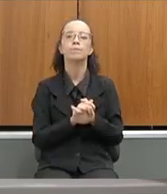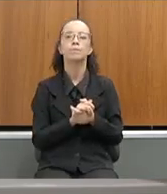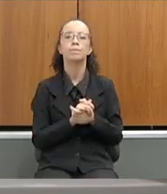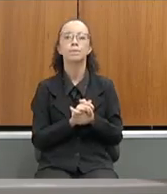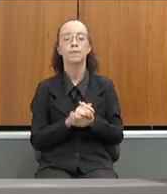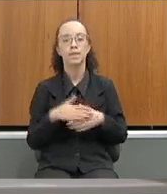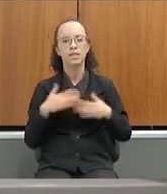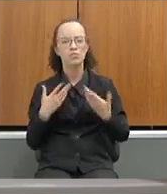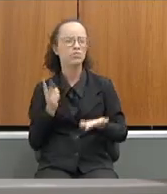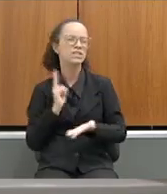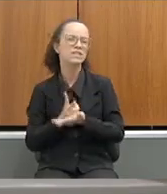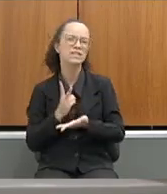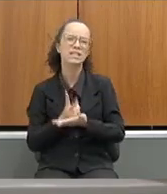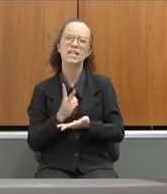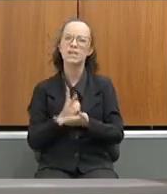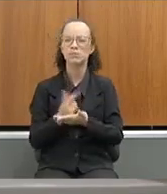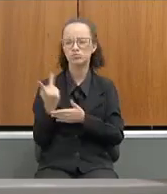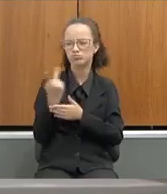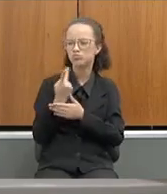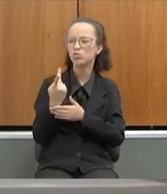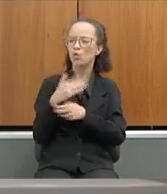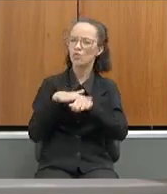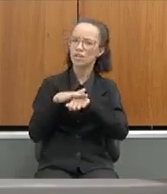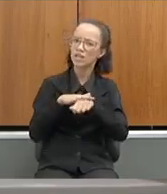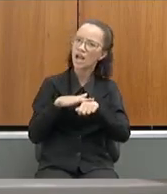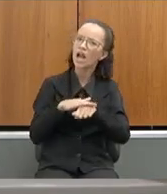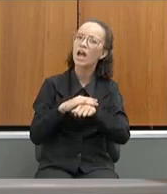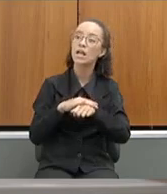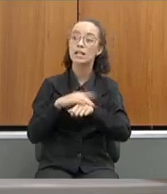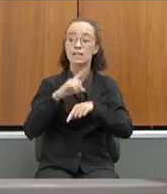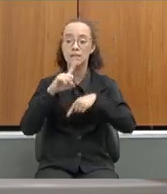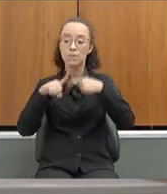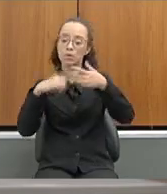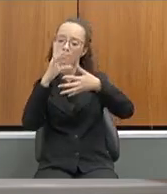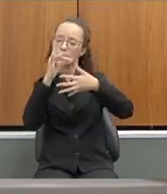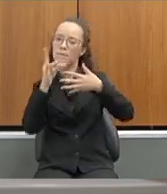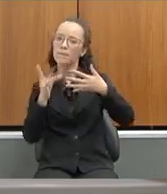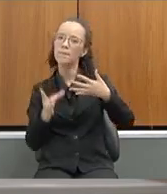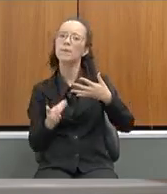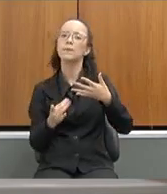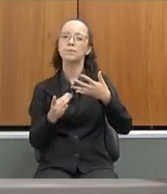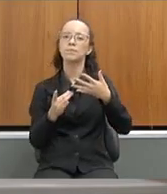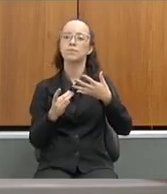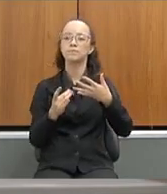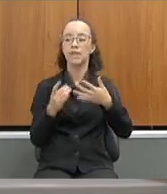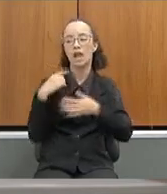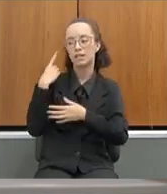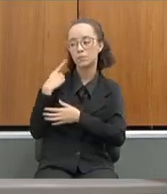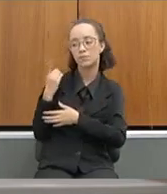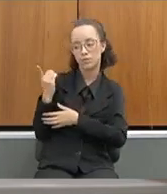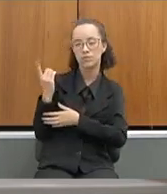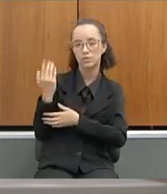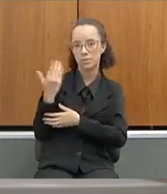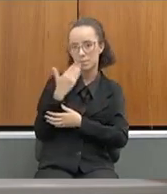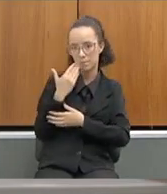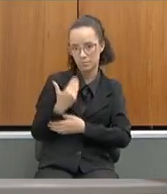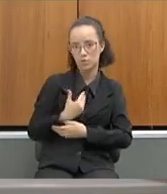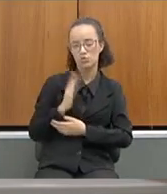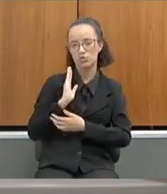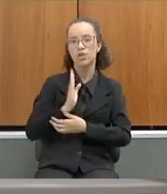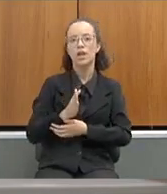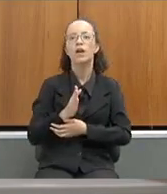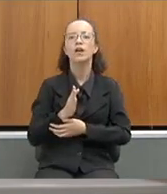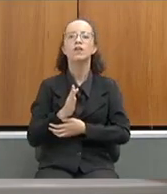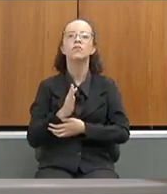sempre disponível para a gente poder conversar, vou apresentar mais detalhadamente o meio de requerimento, como a deputada Beatriz mesmo trouxe. Sobre as